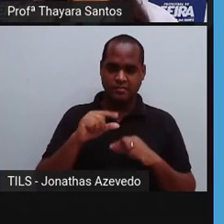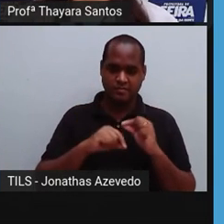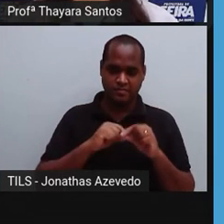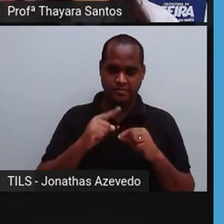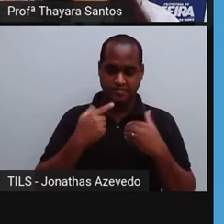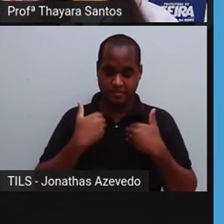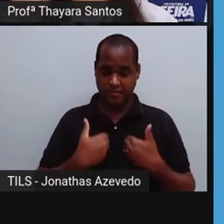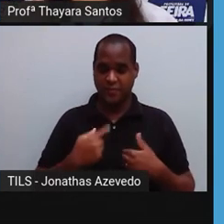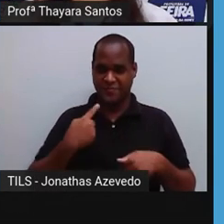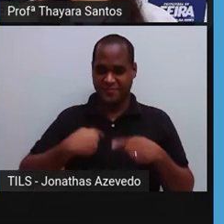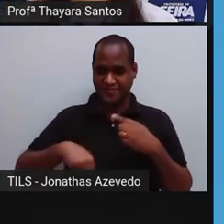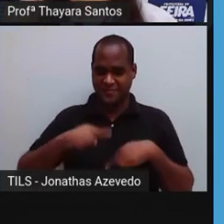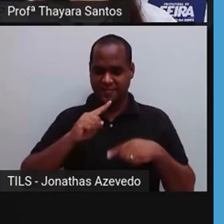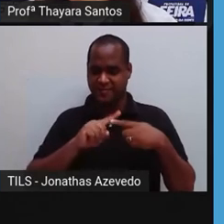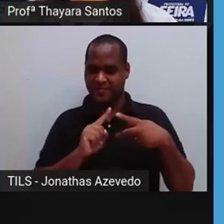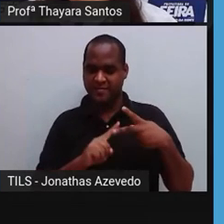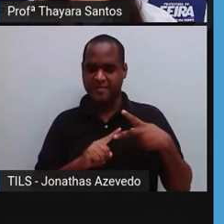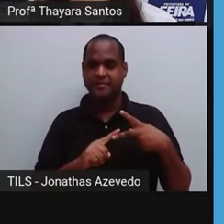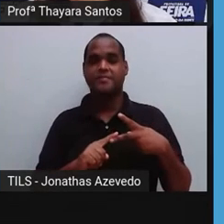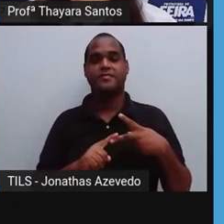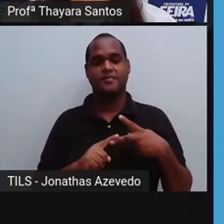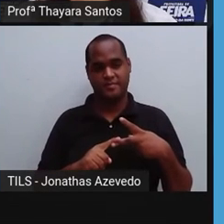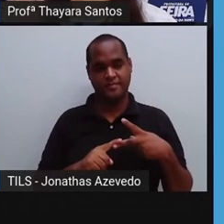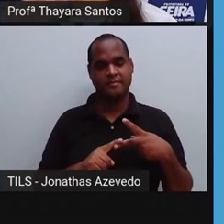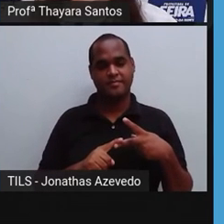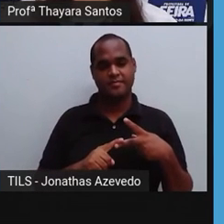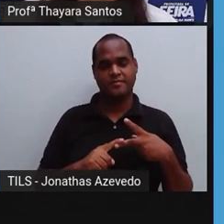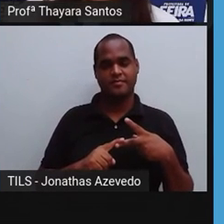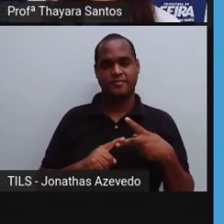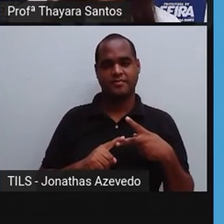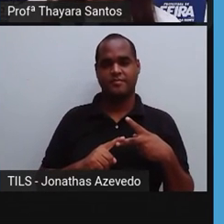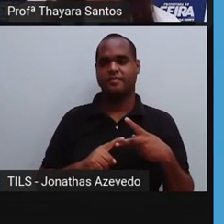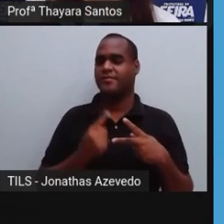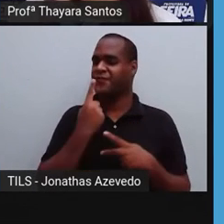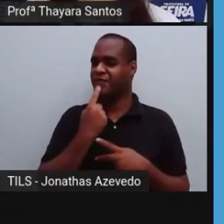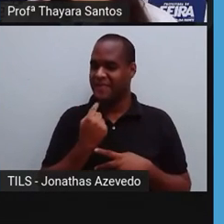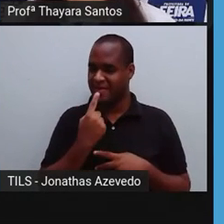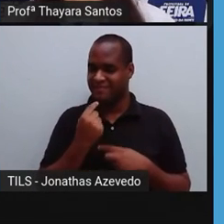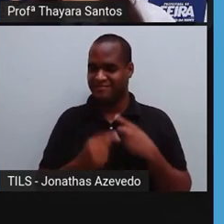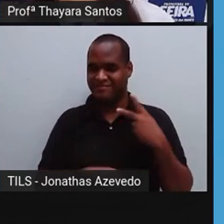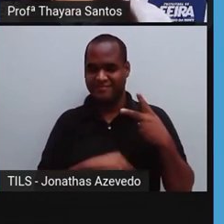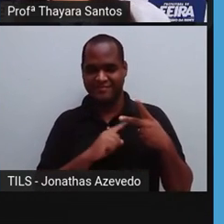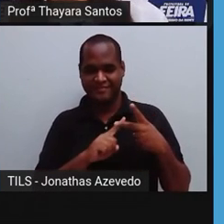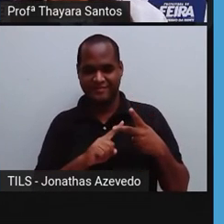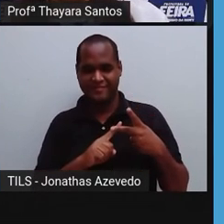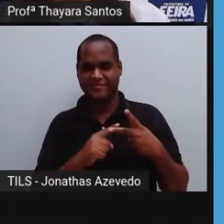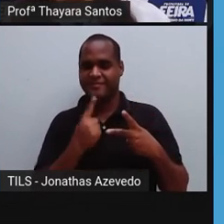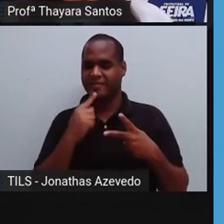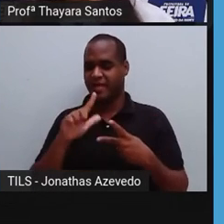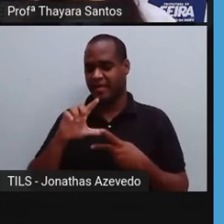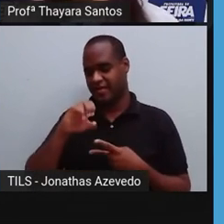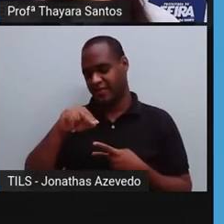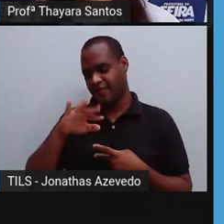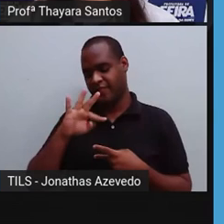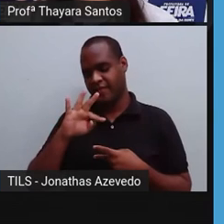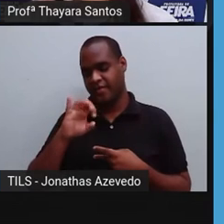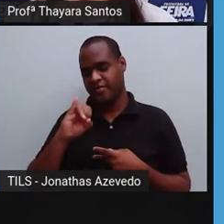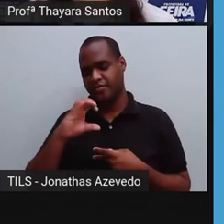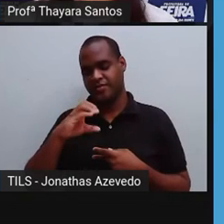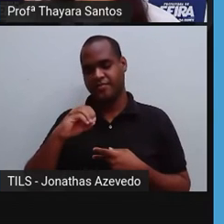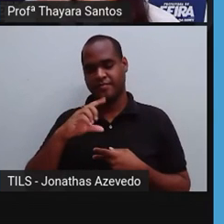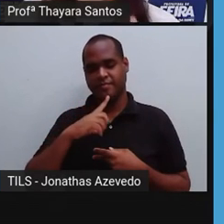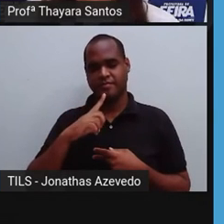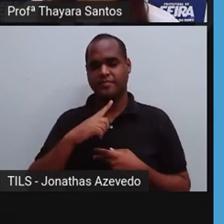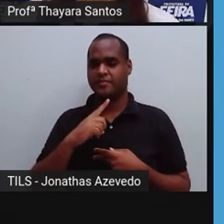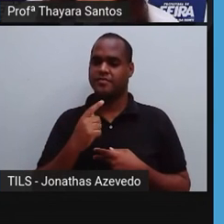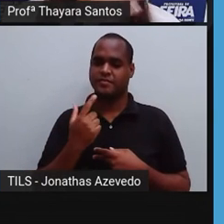no nosso corpo. A gente tem a circulação sanguínea e a gente tem a circulação linfática. A circulação sanguínea é a